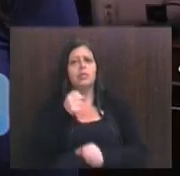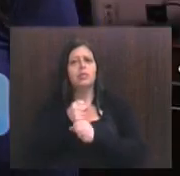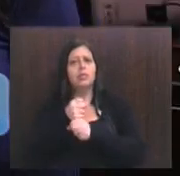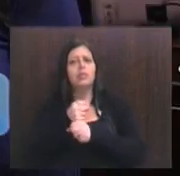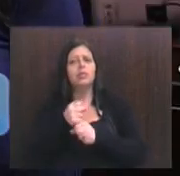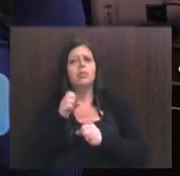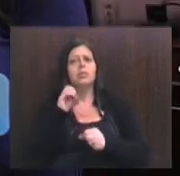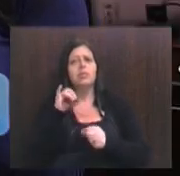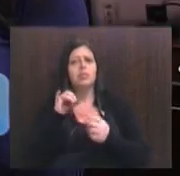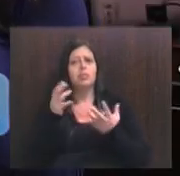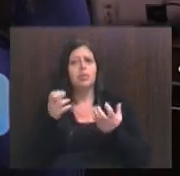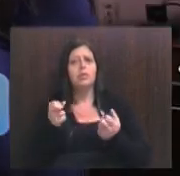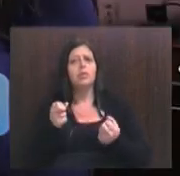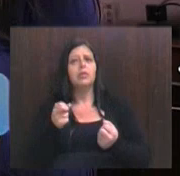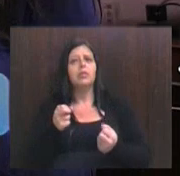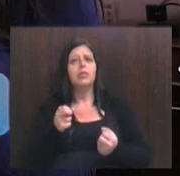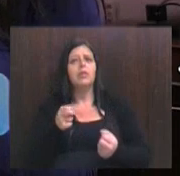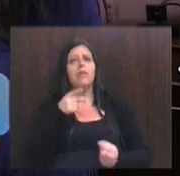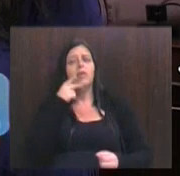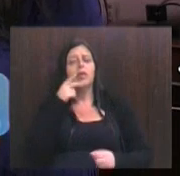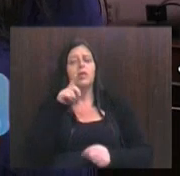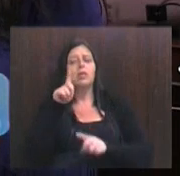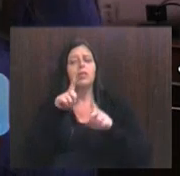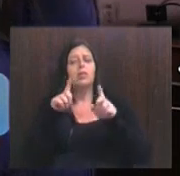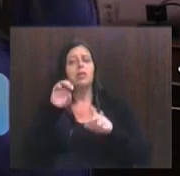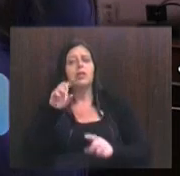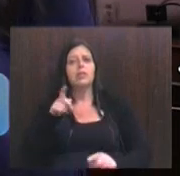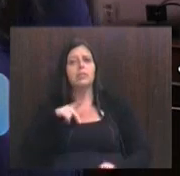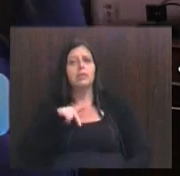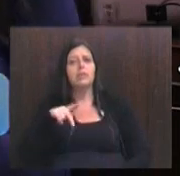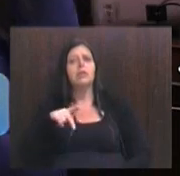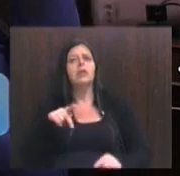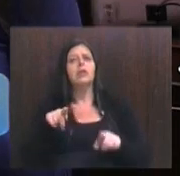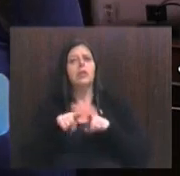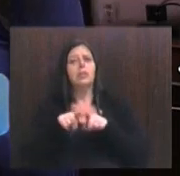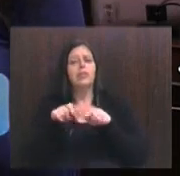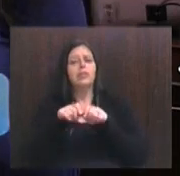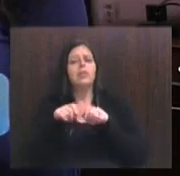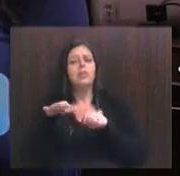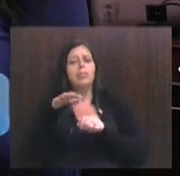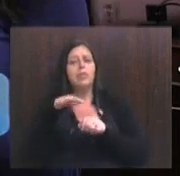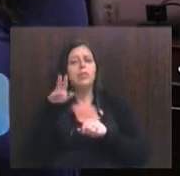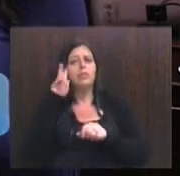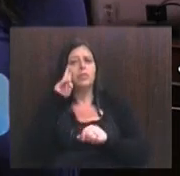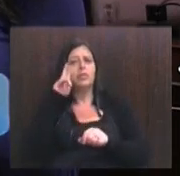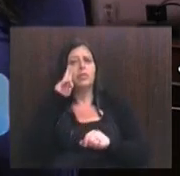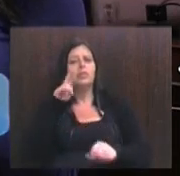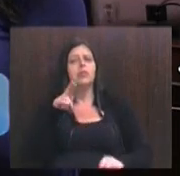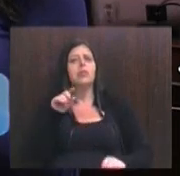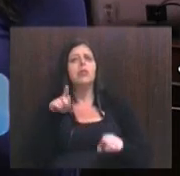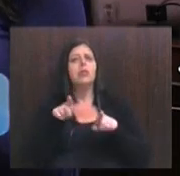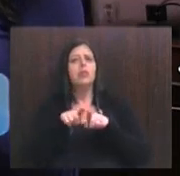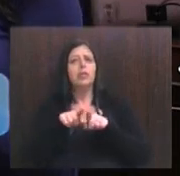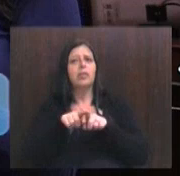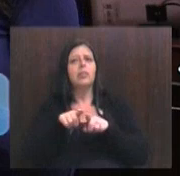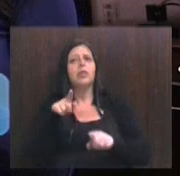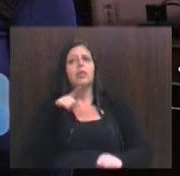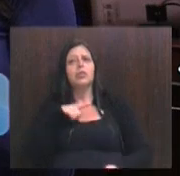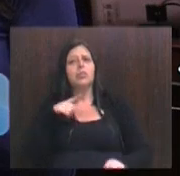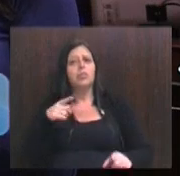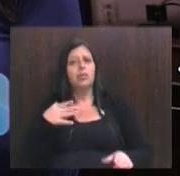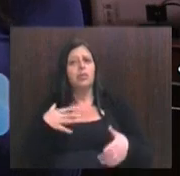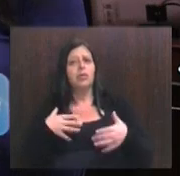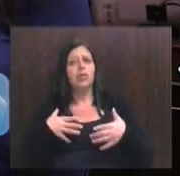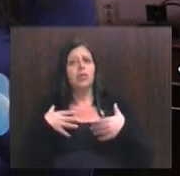se me permitirem, citar alguns dos ex-presidentes que também fizeram parte dessa história, que também tiveram a